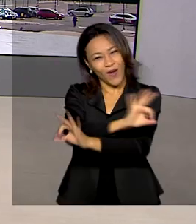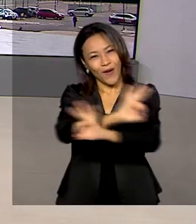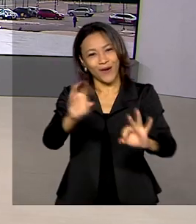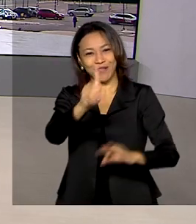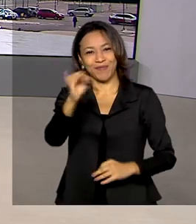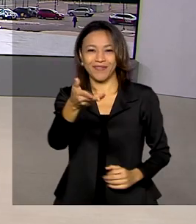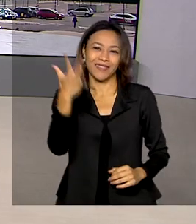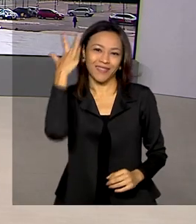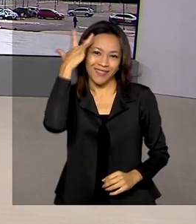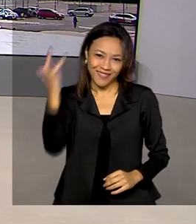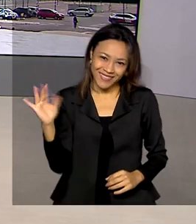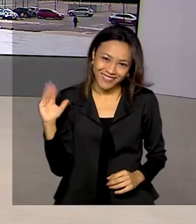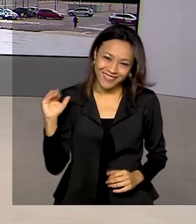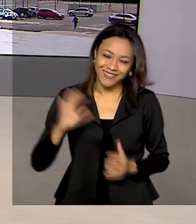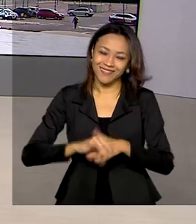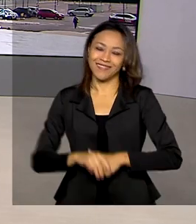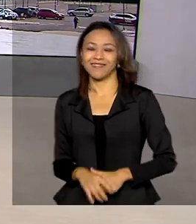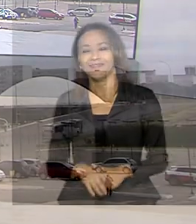para você e até amanhã!